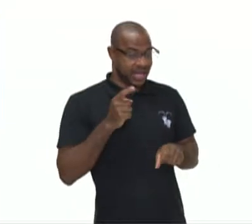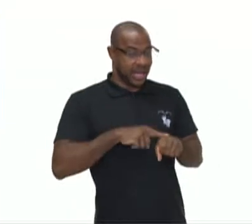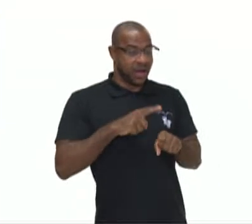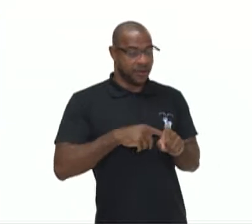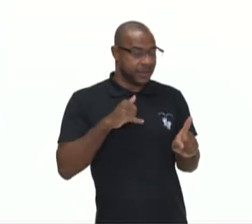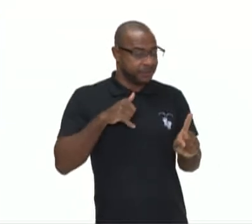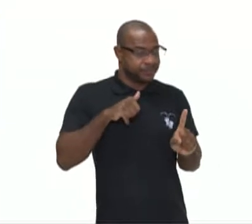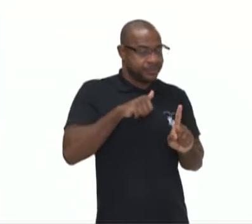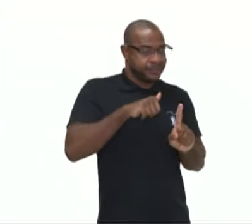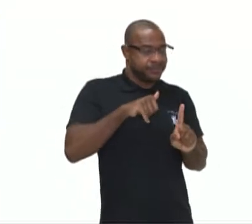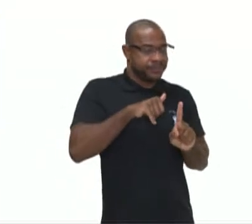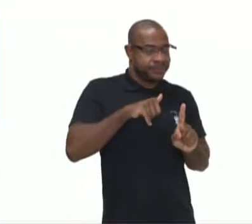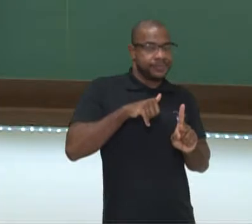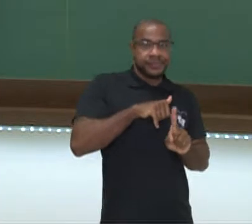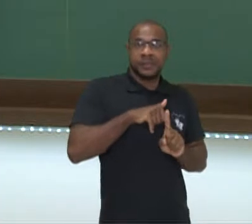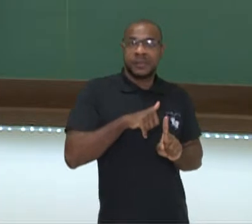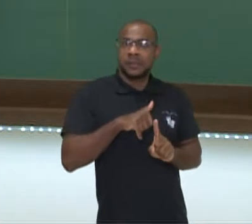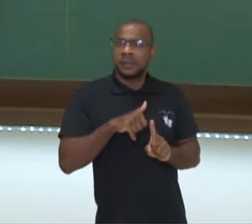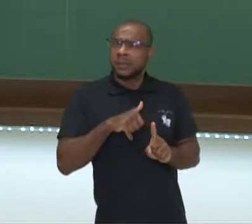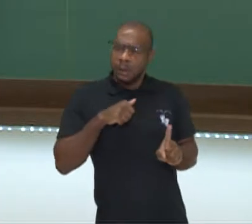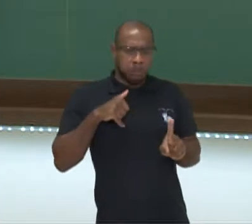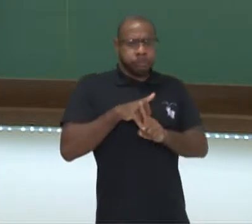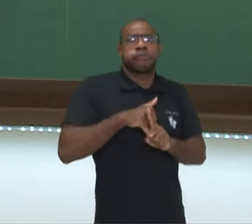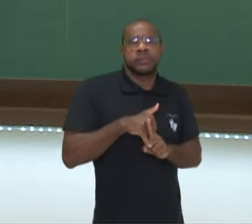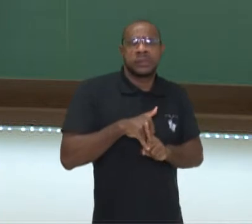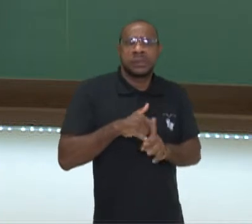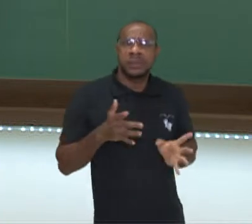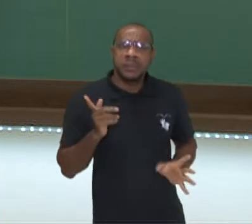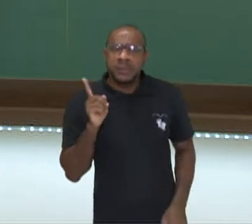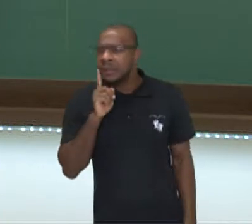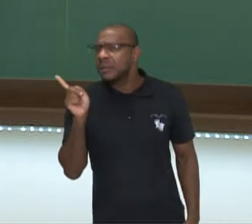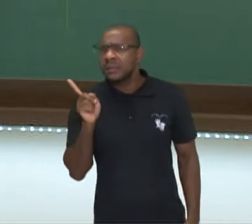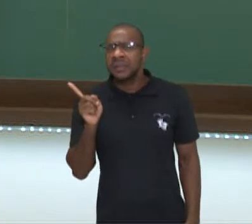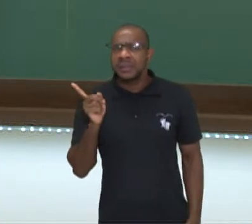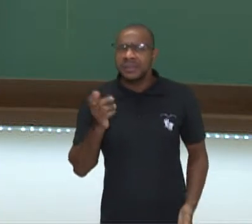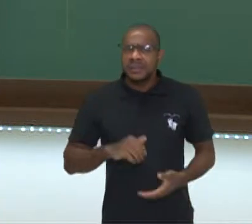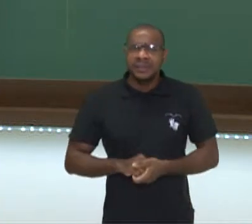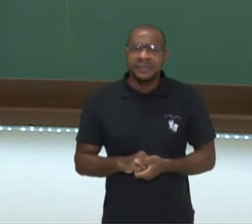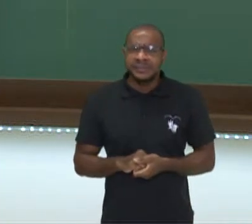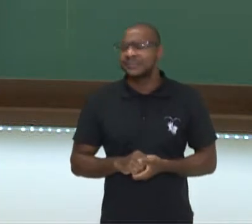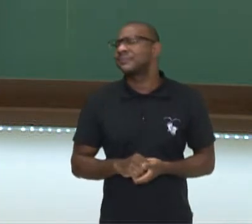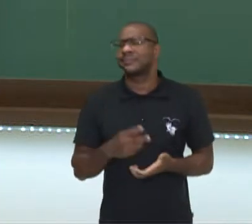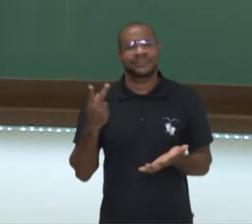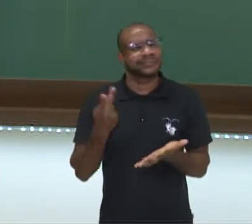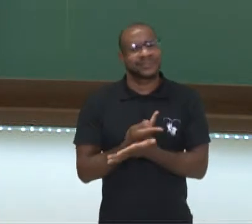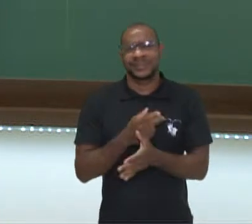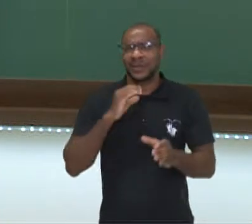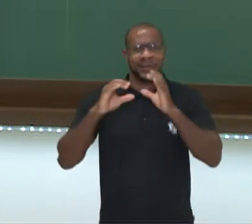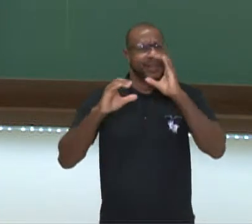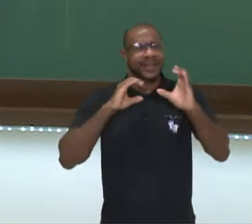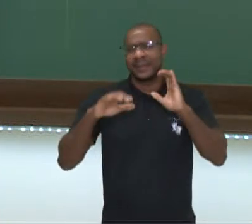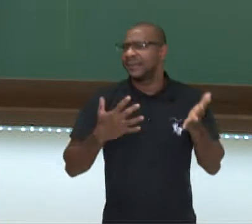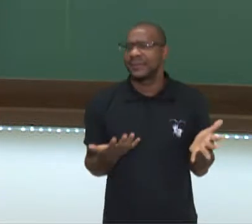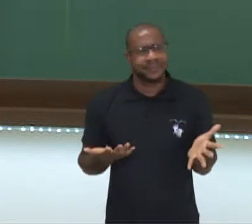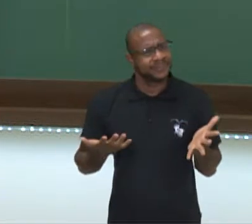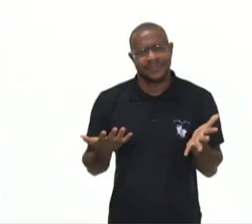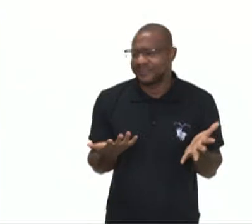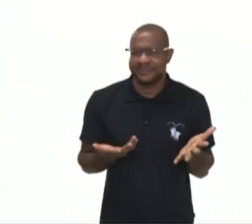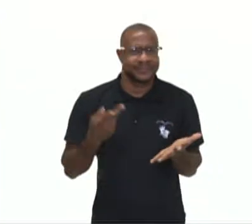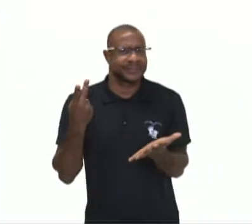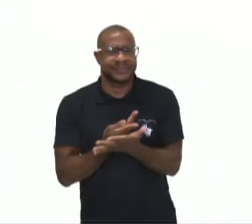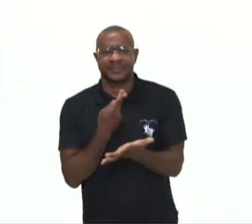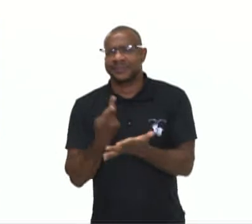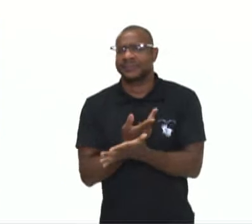Opa, bateu, 10h45. Será que era isso que o motorista queria dizer? As falhas de comunicação podem